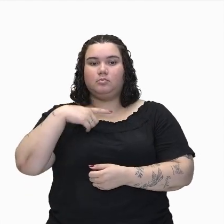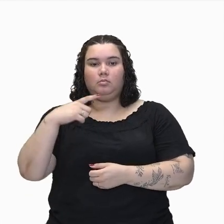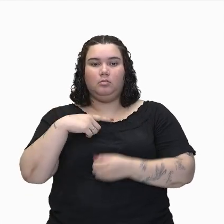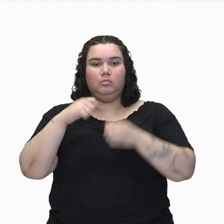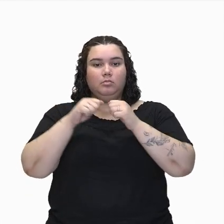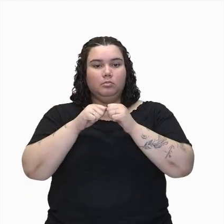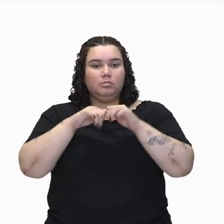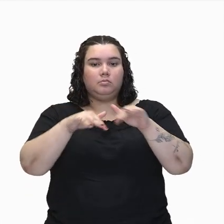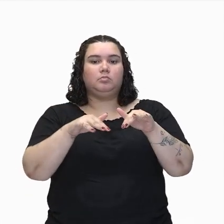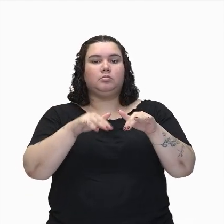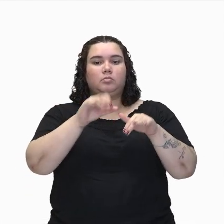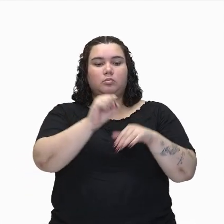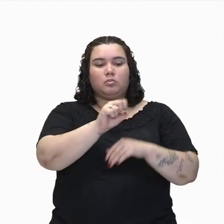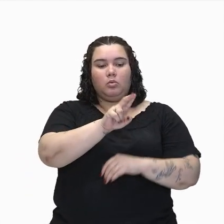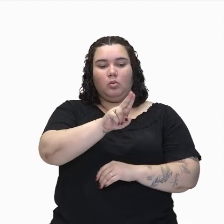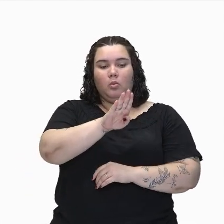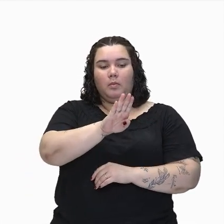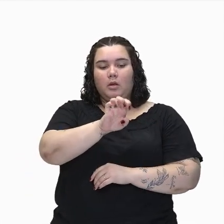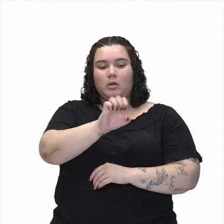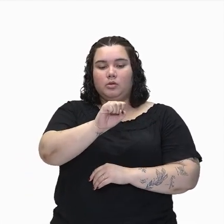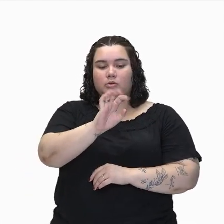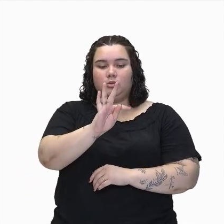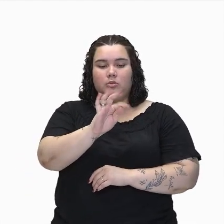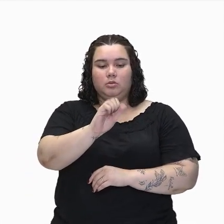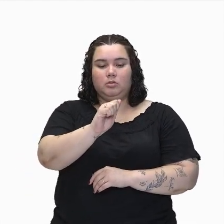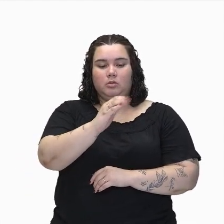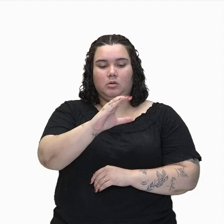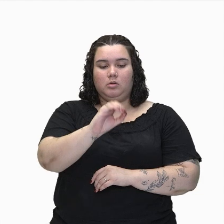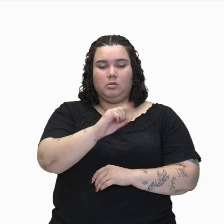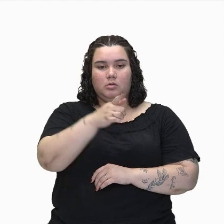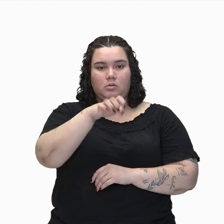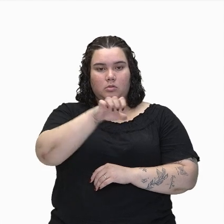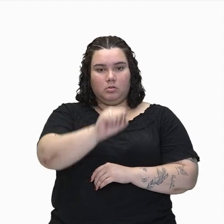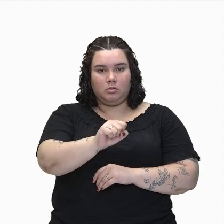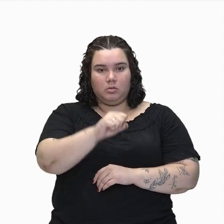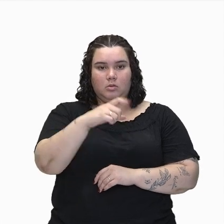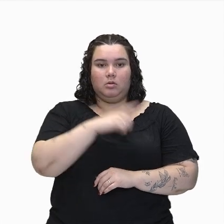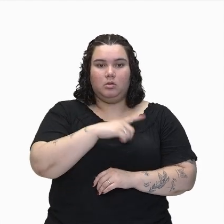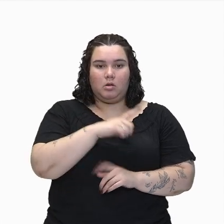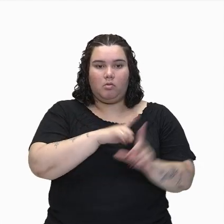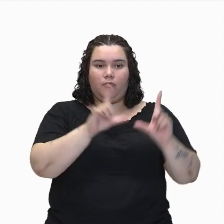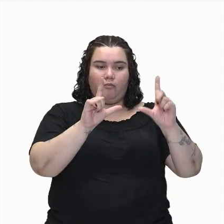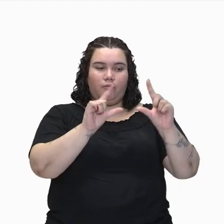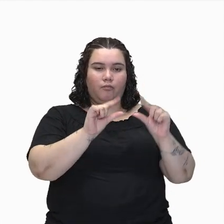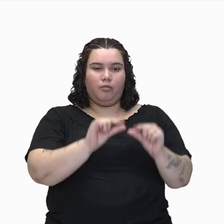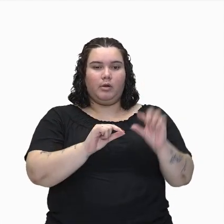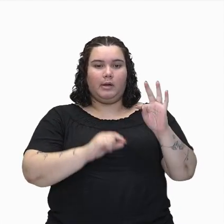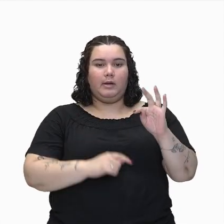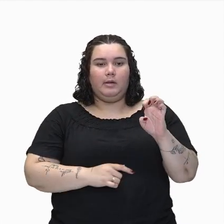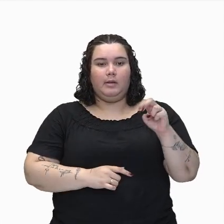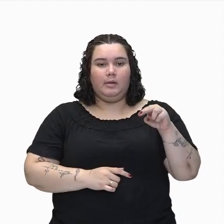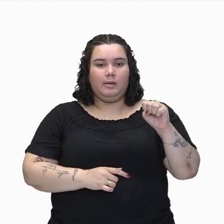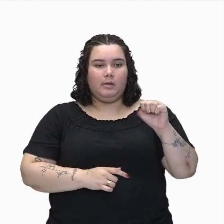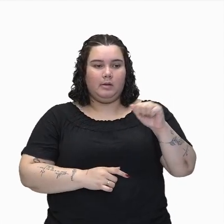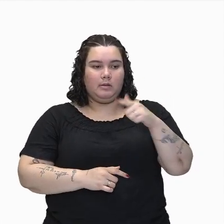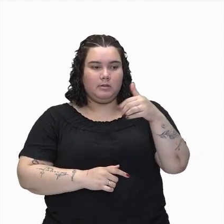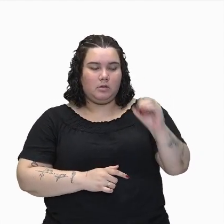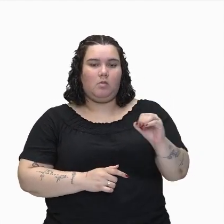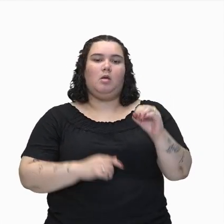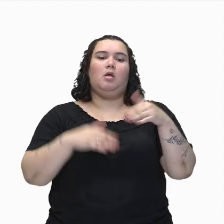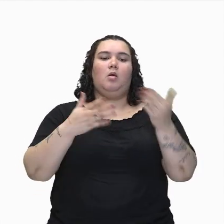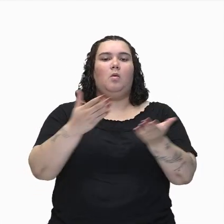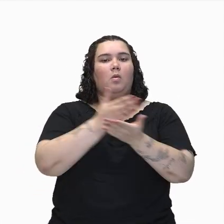subestações onde transformadores a abaixadores reduzem o nível de tensão para que possa ser